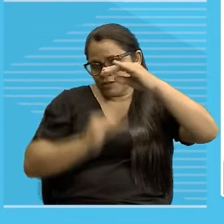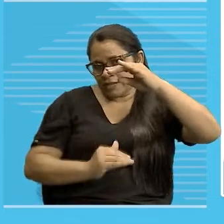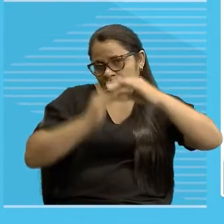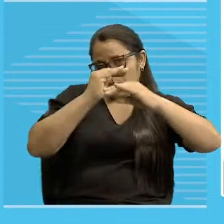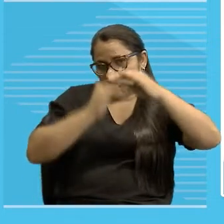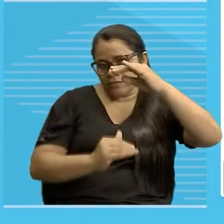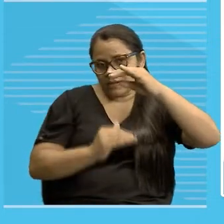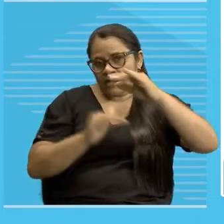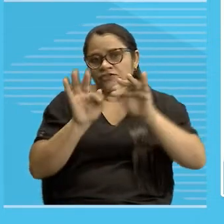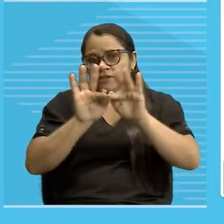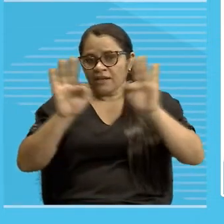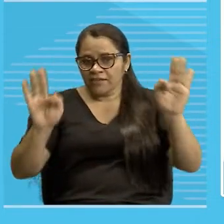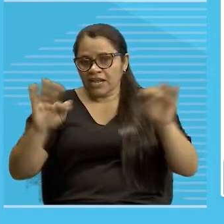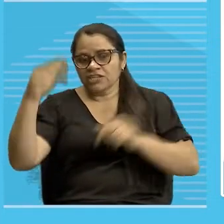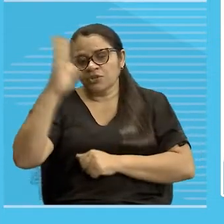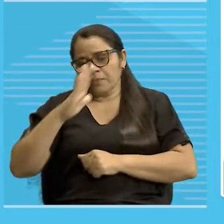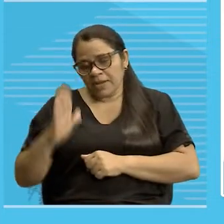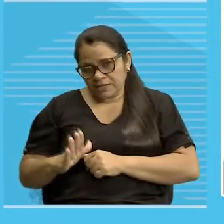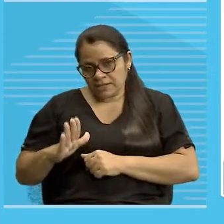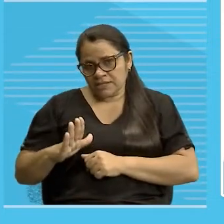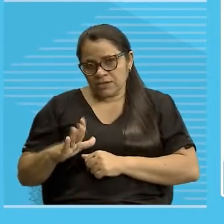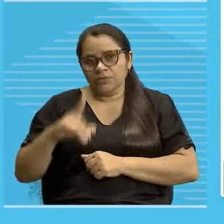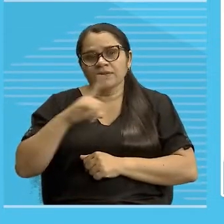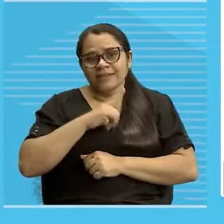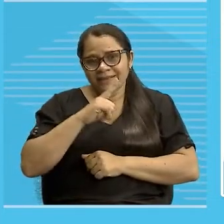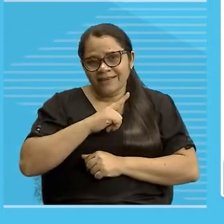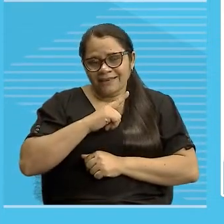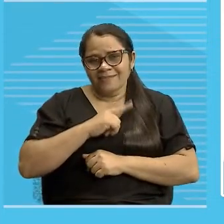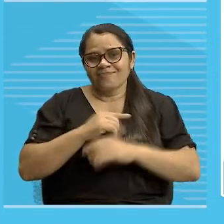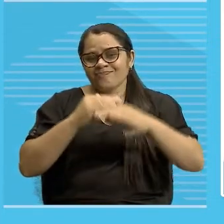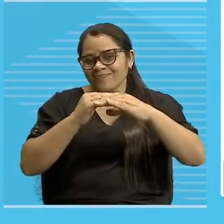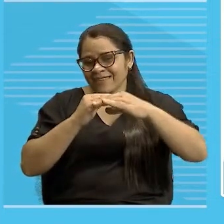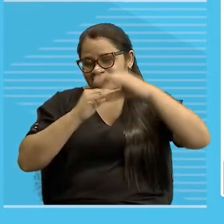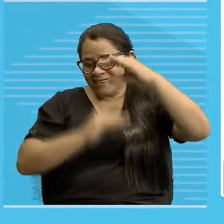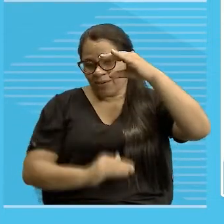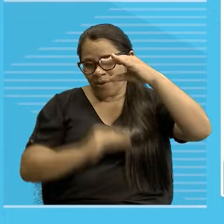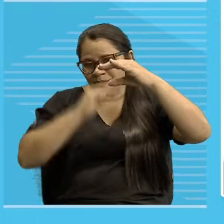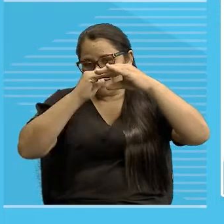Tá? problema é